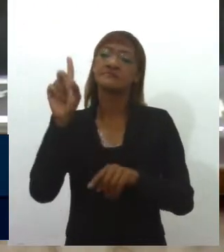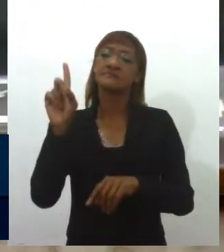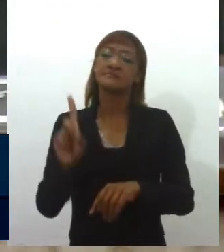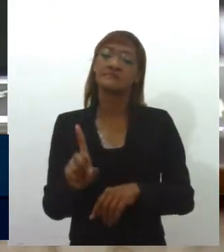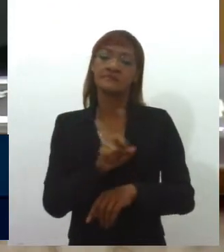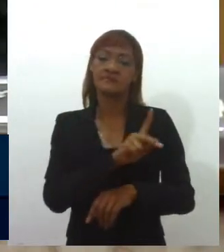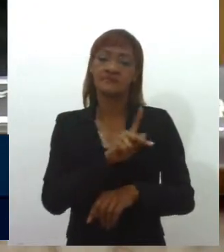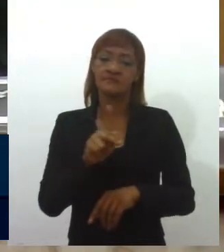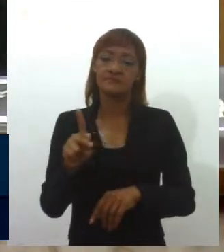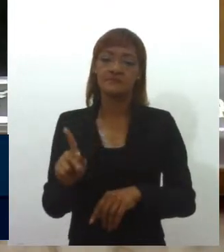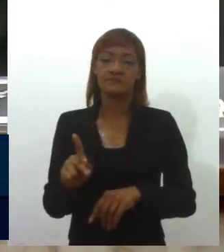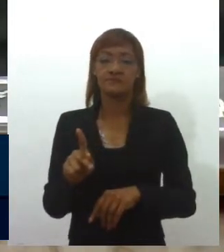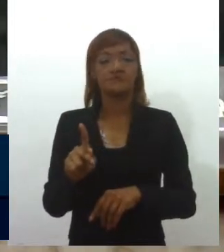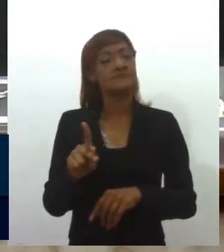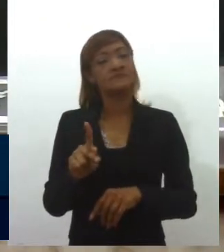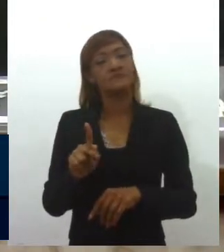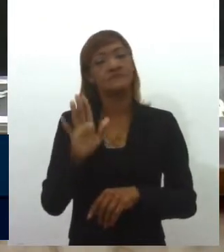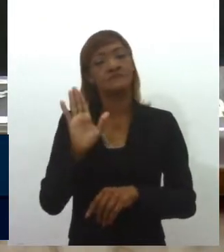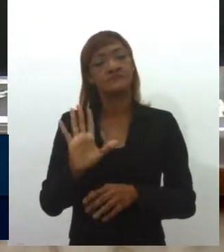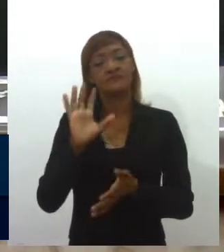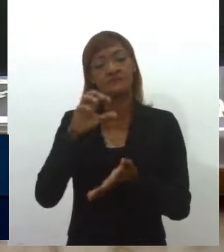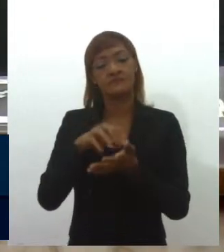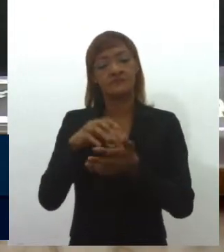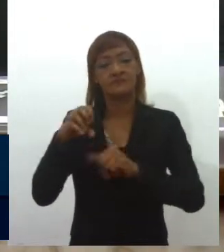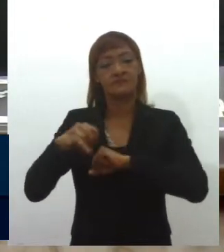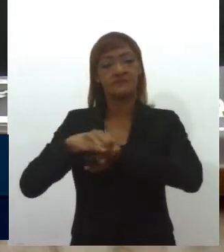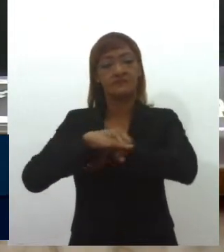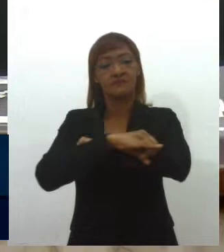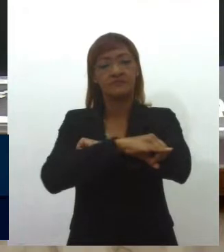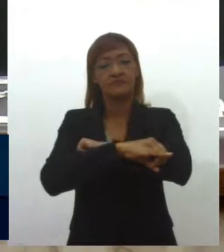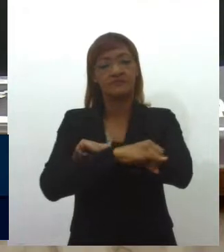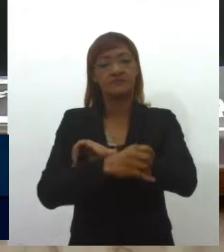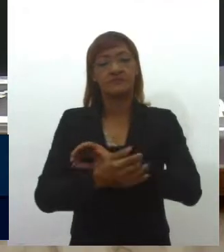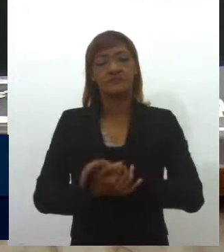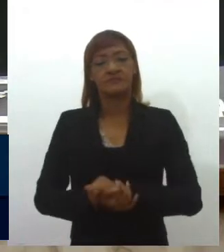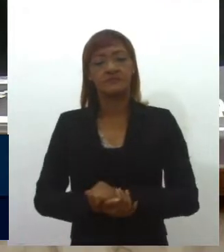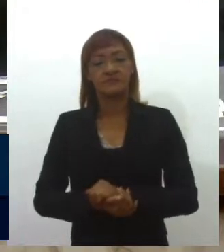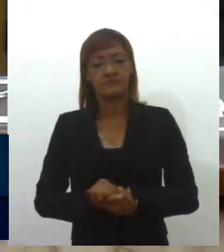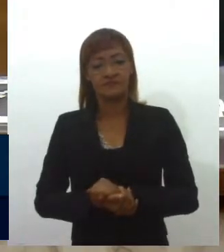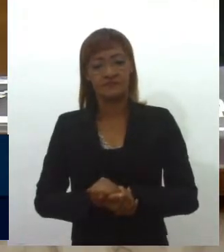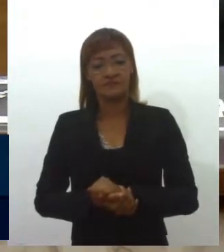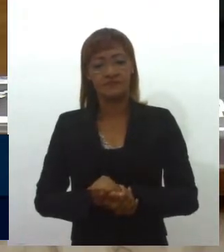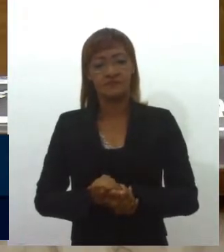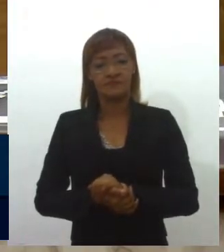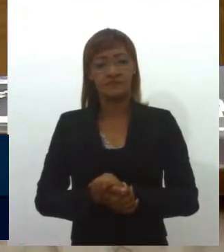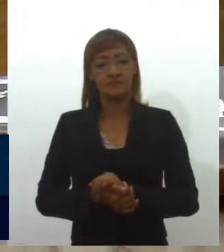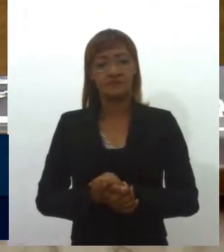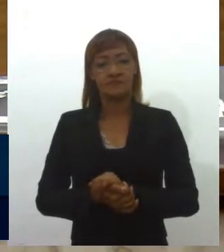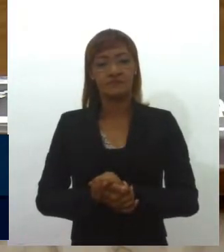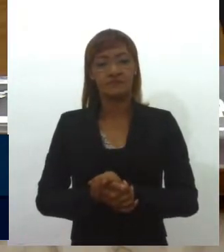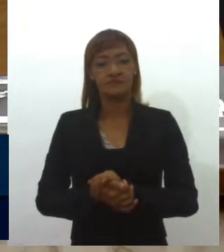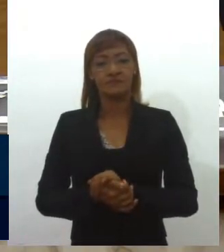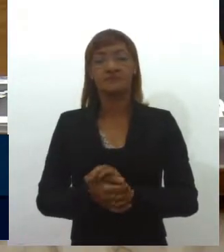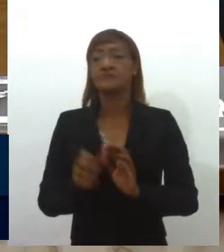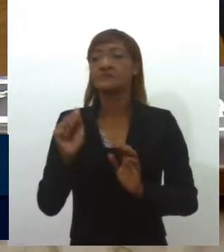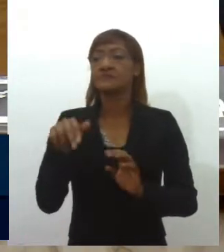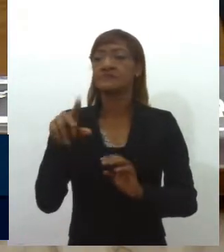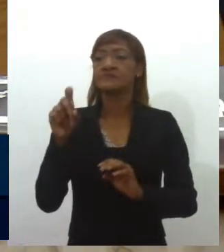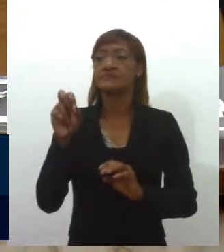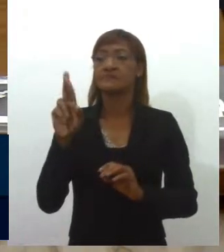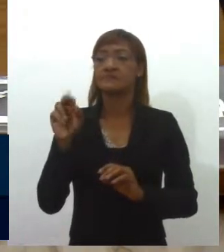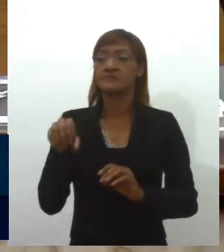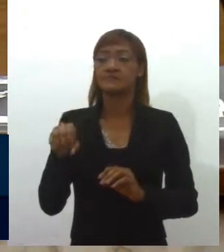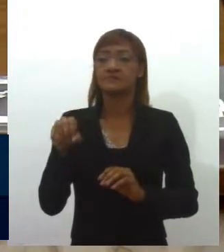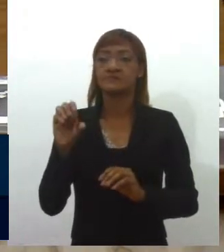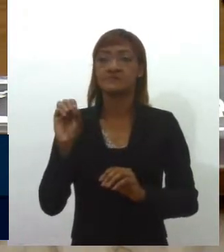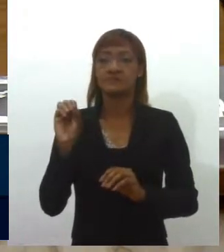Departamento Estadual de Infraestrutura Rodoviária de Sergipe, Anderson das Neves Nascimento, no sentido que possa